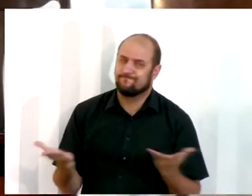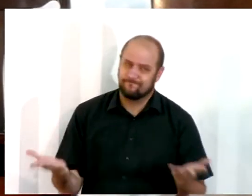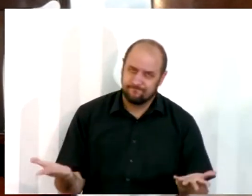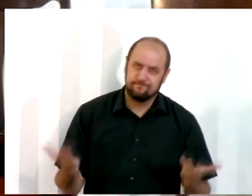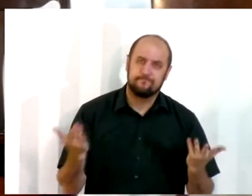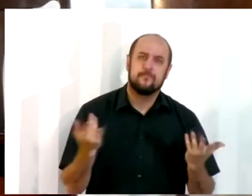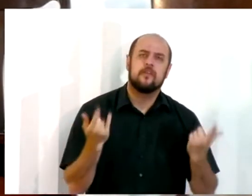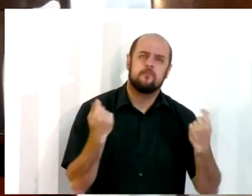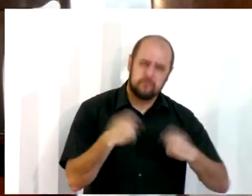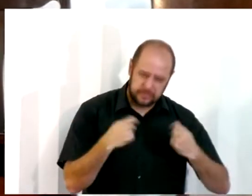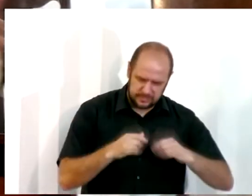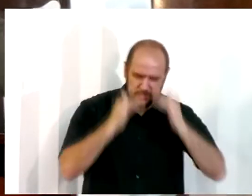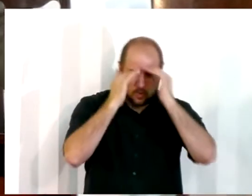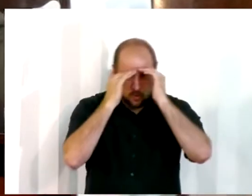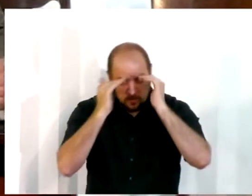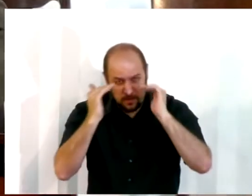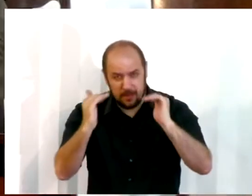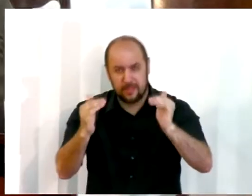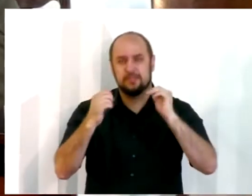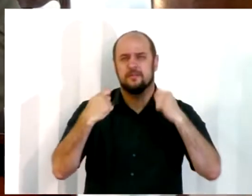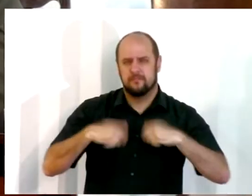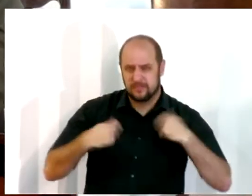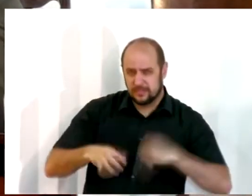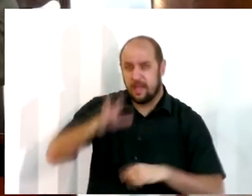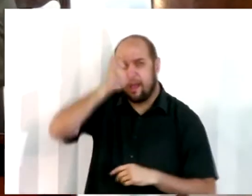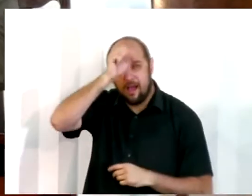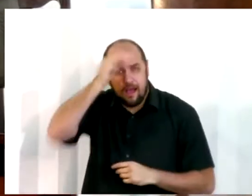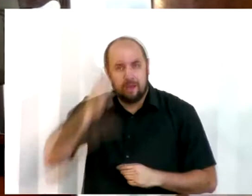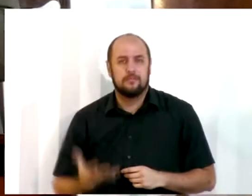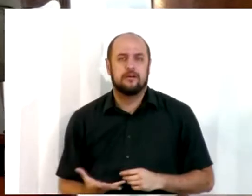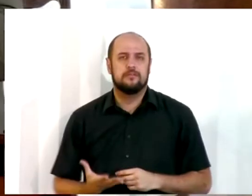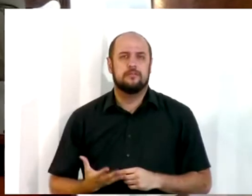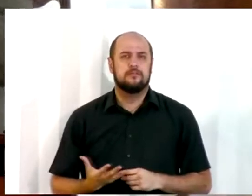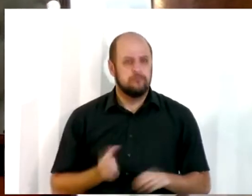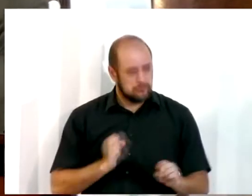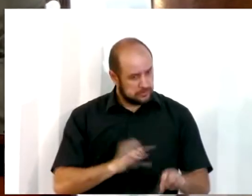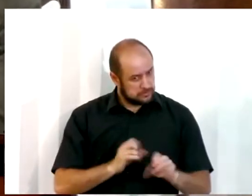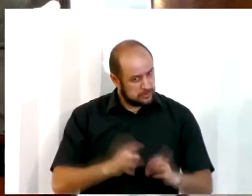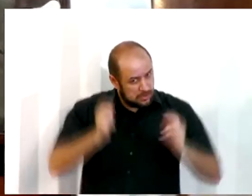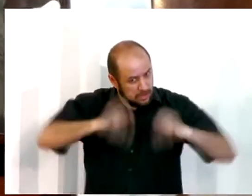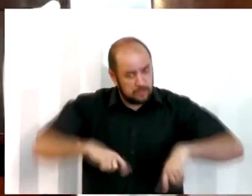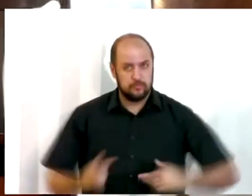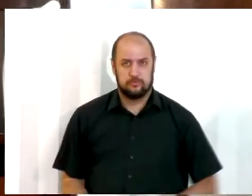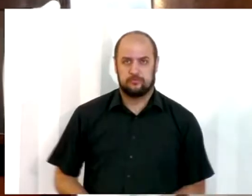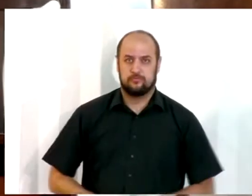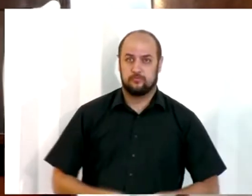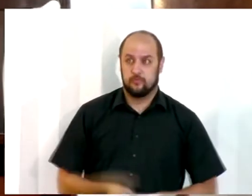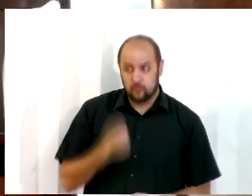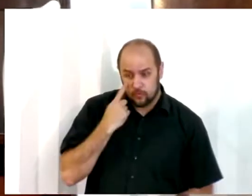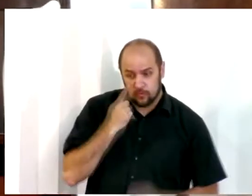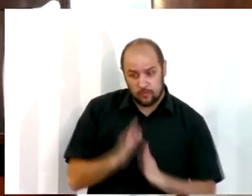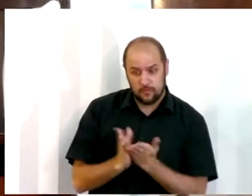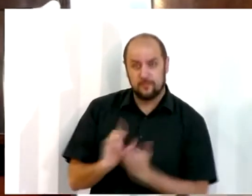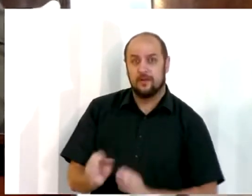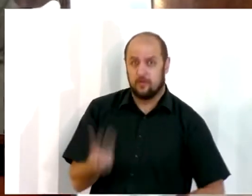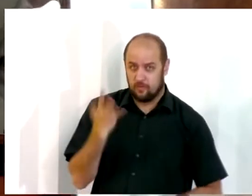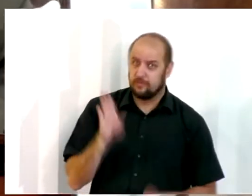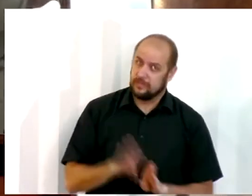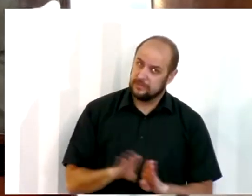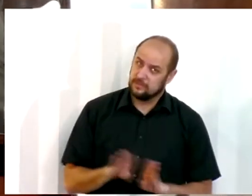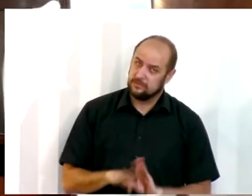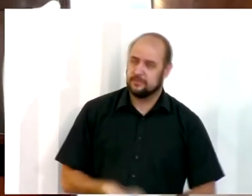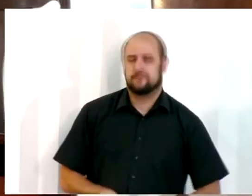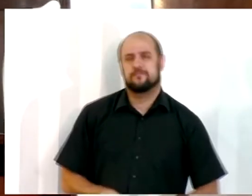palavra, eu não estou credenciado para ensinar. E isso acontece aqui, irmãos. O texto, então, diz para nós que